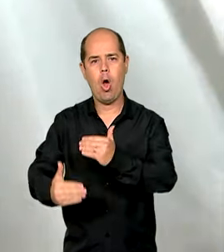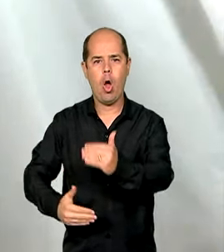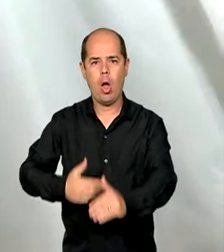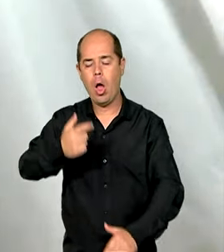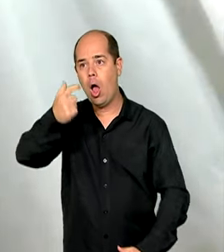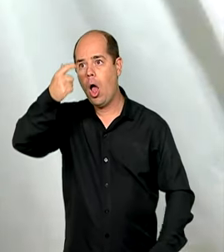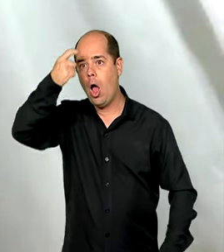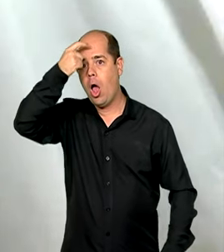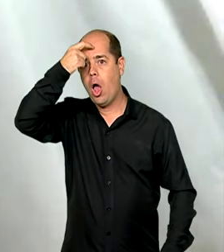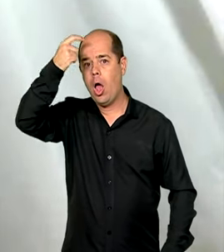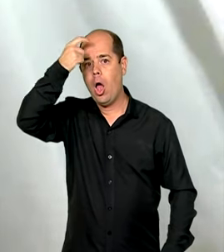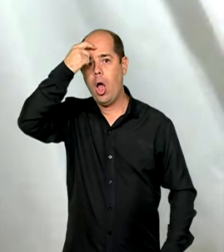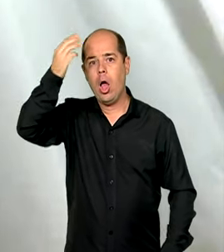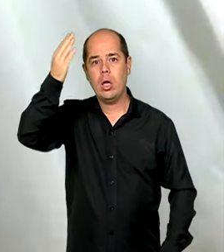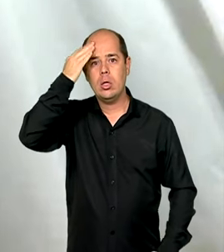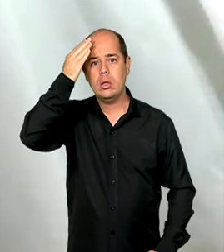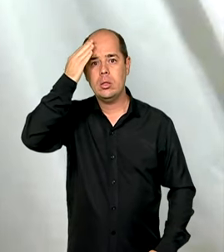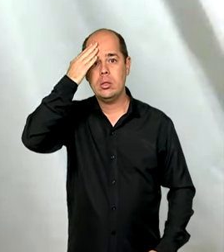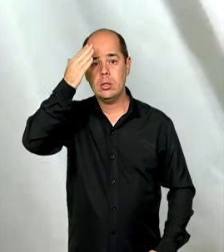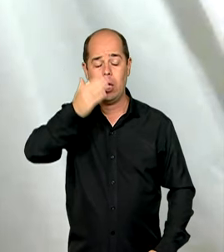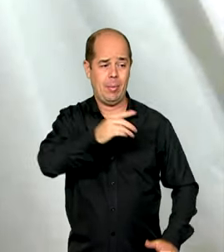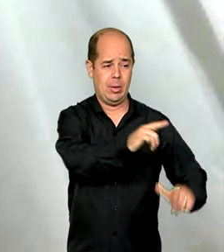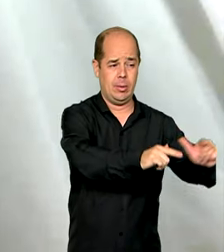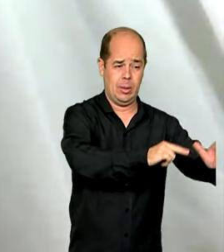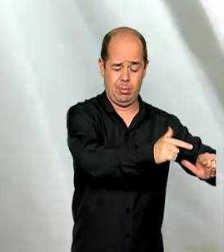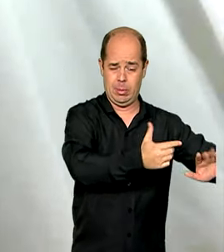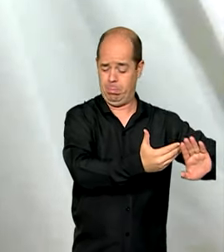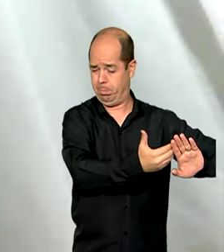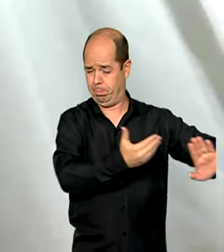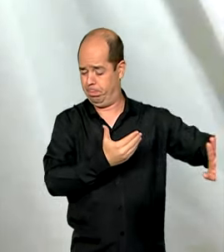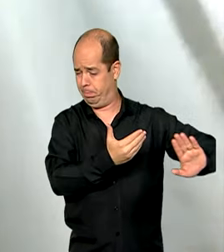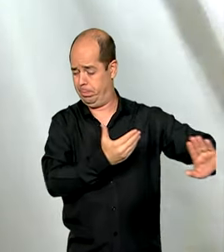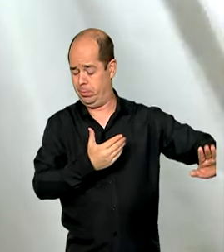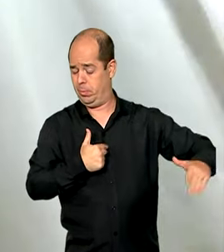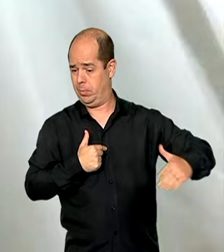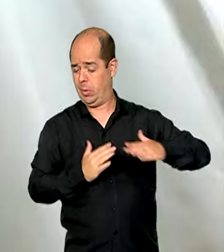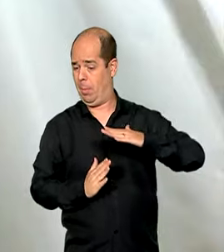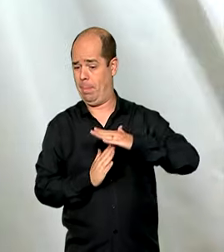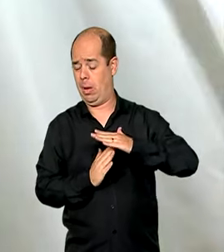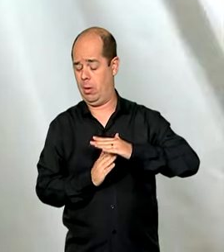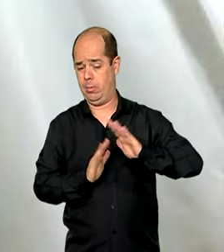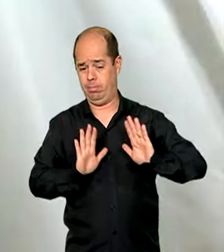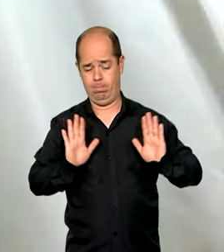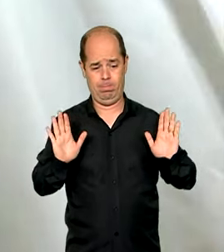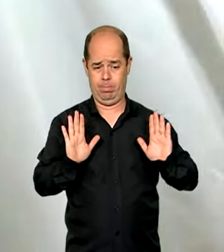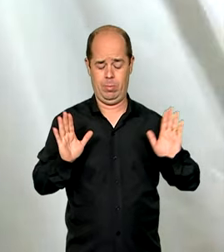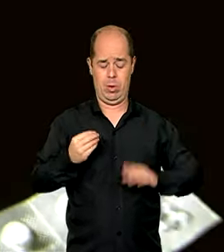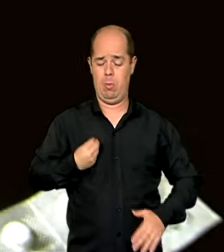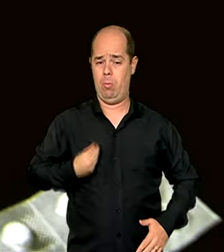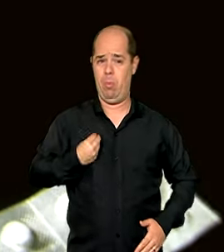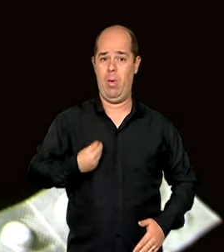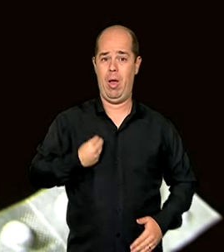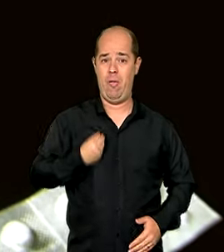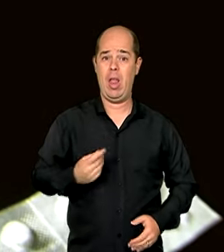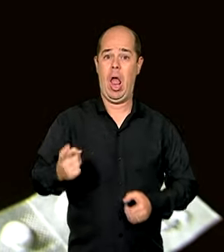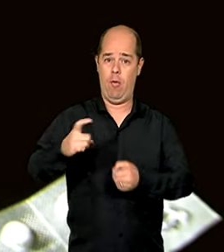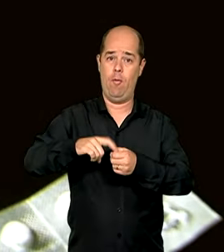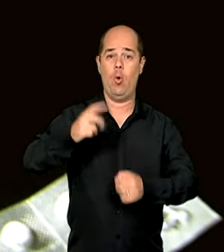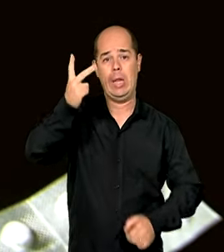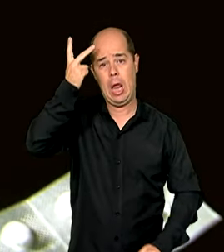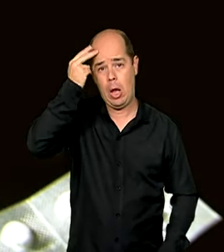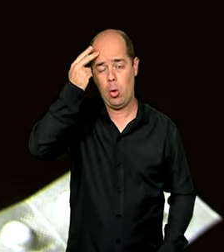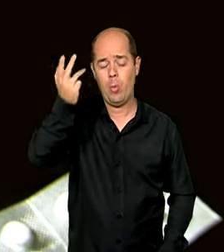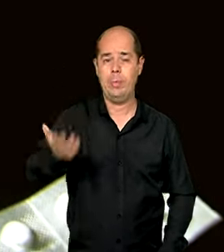realmente se desligar do trabalho, tem que dar uma pausa na sua vida para poder se recuperar. As três